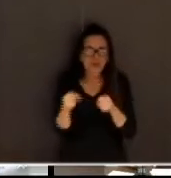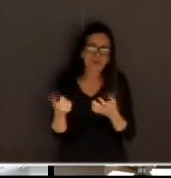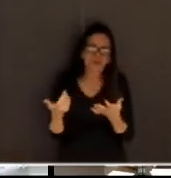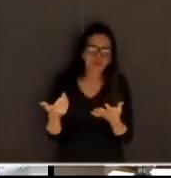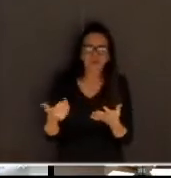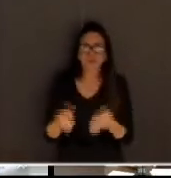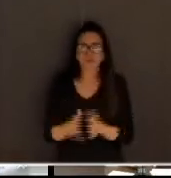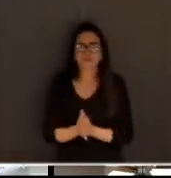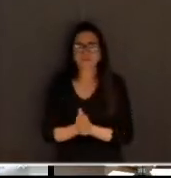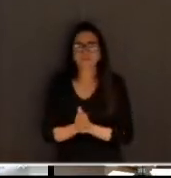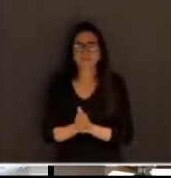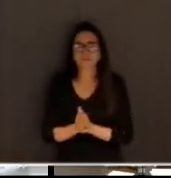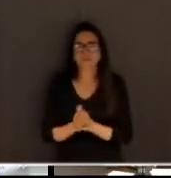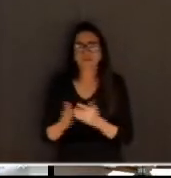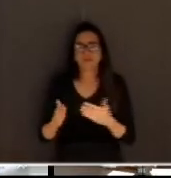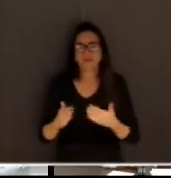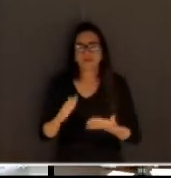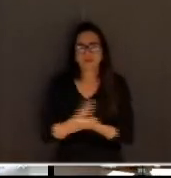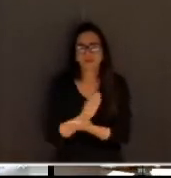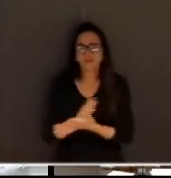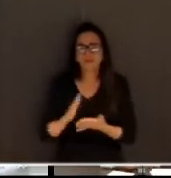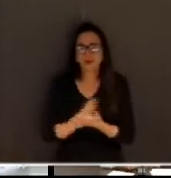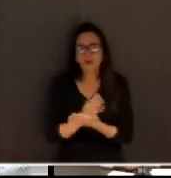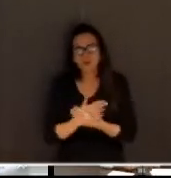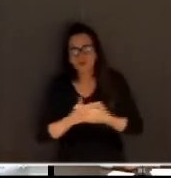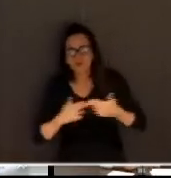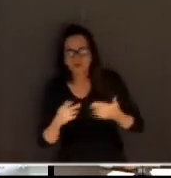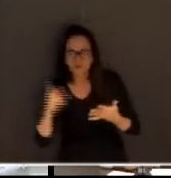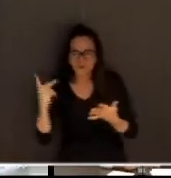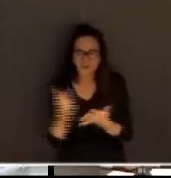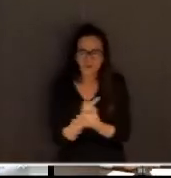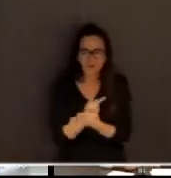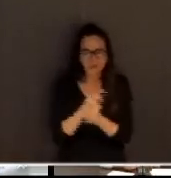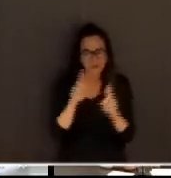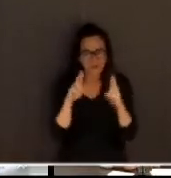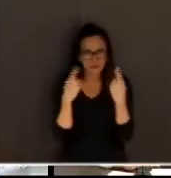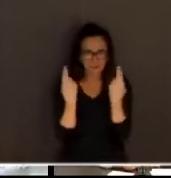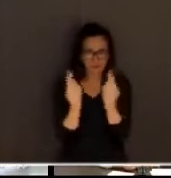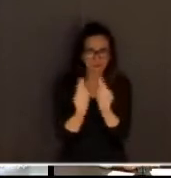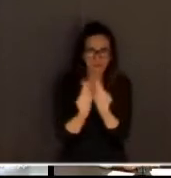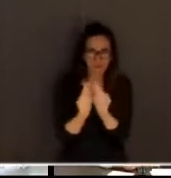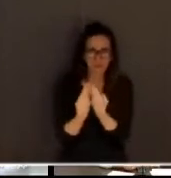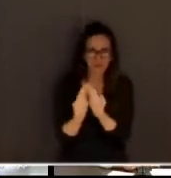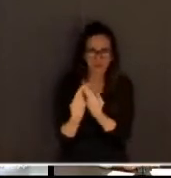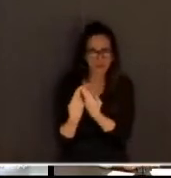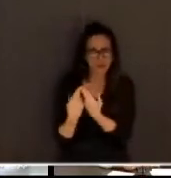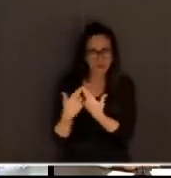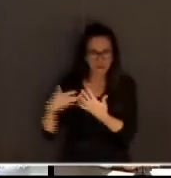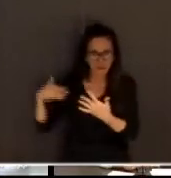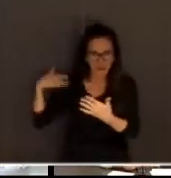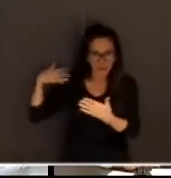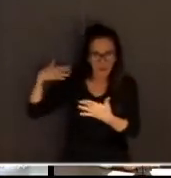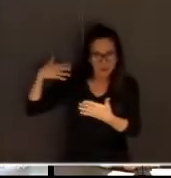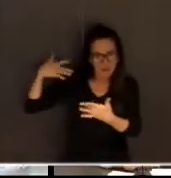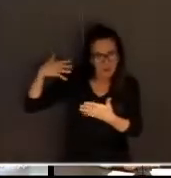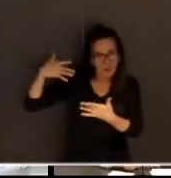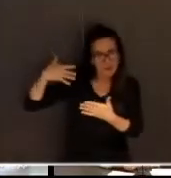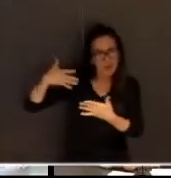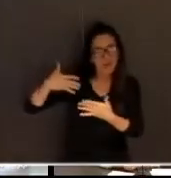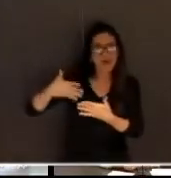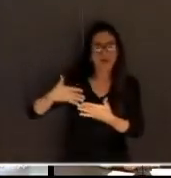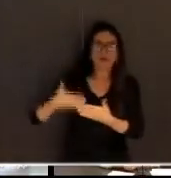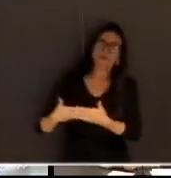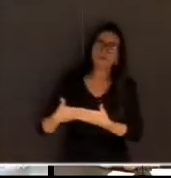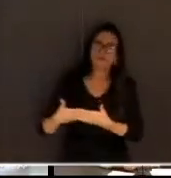Enfim, tantas outras coisas boas que aconteceram naquela época. Naturalmente, com o tempo, as coisas vão